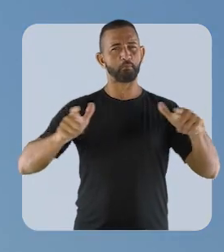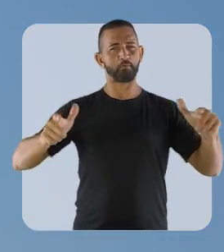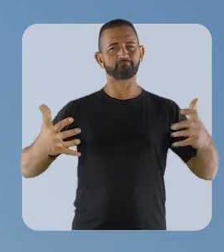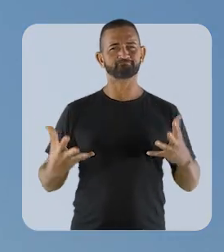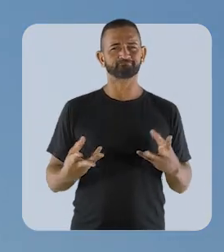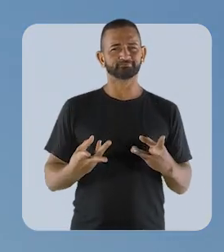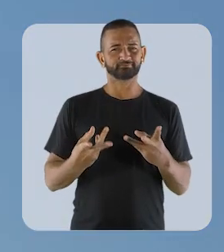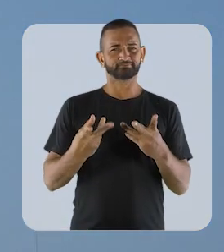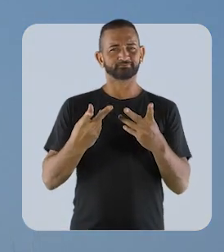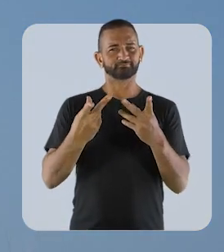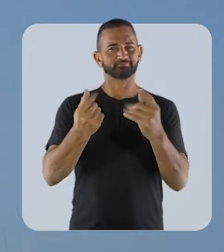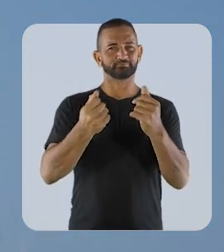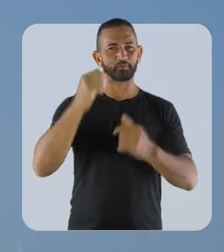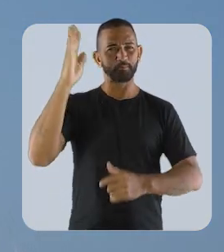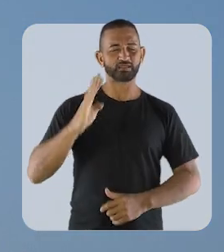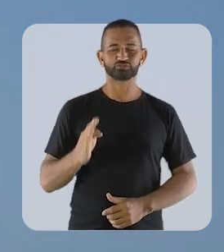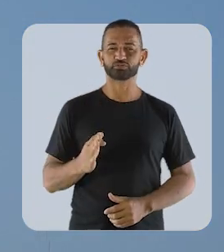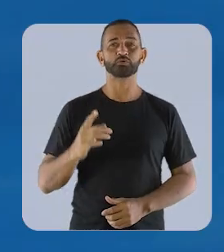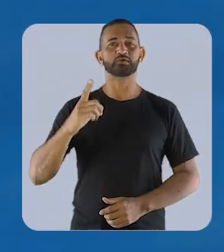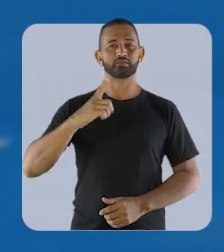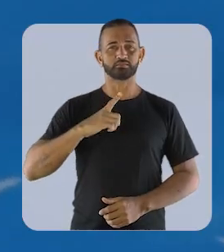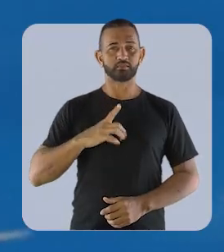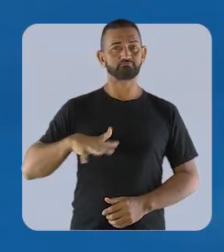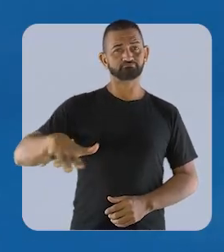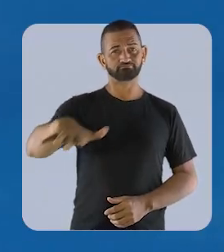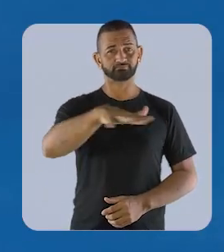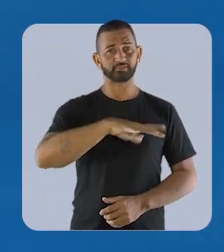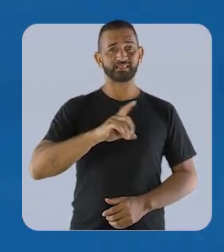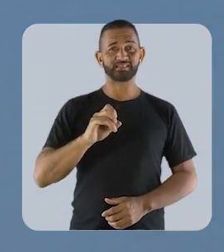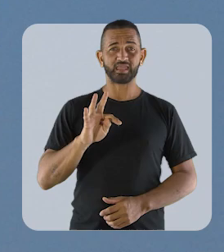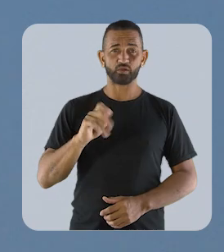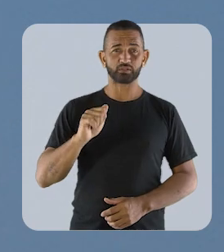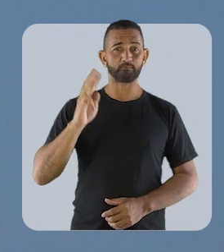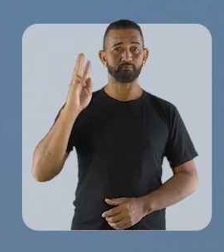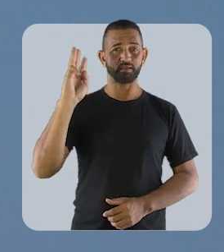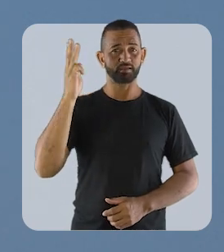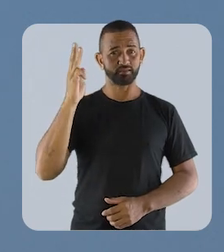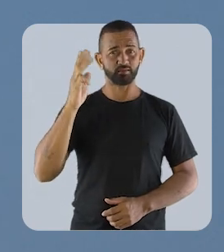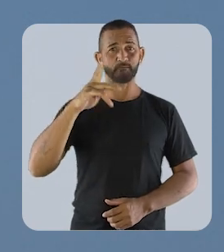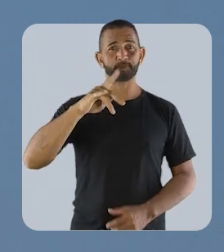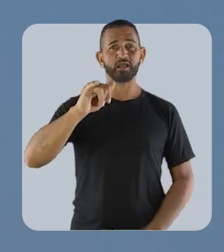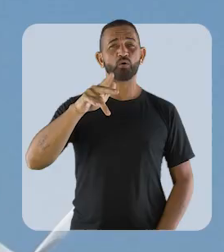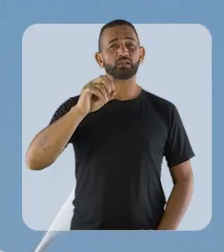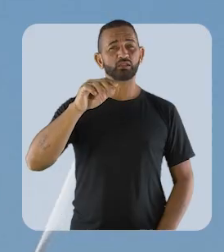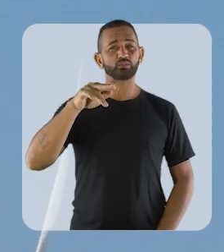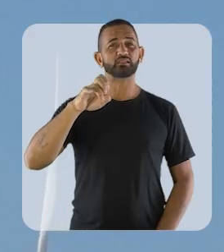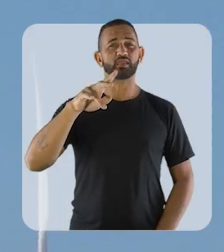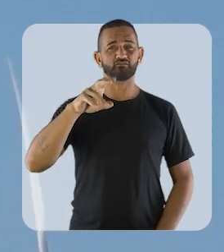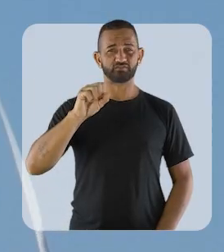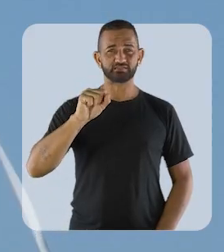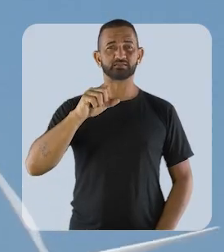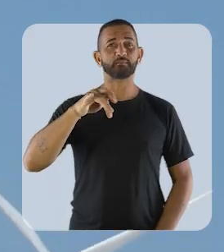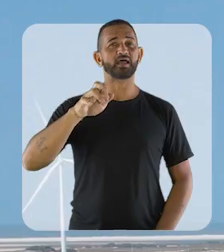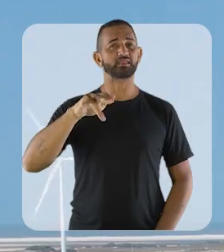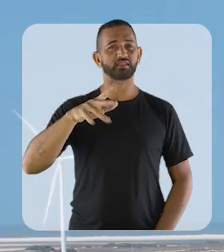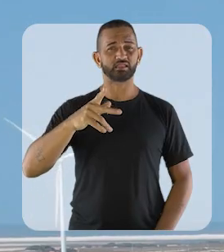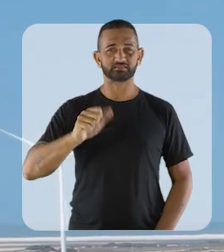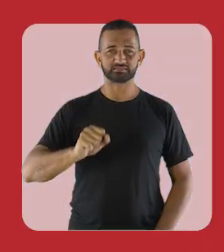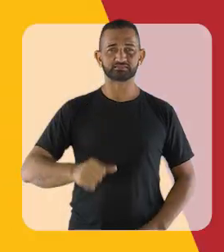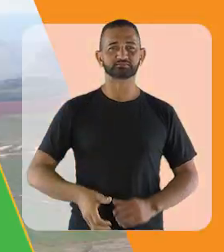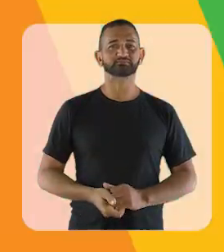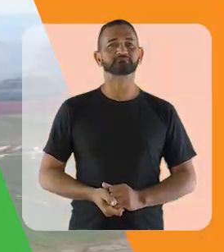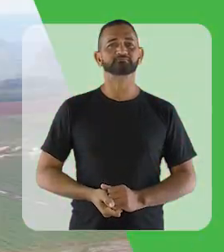eficiência de operação no Brasil, que é o Complexo do Delta do Maranhão, em Paulino Neves e Barreirinhas.